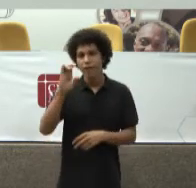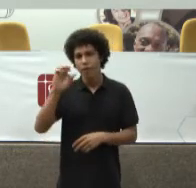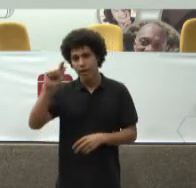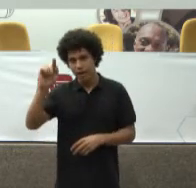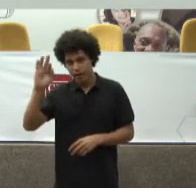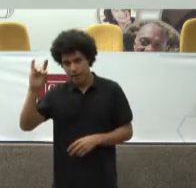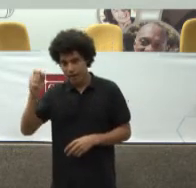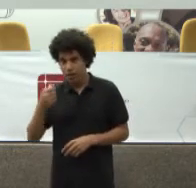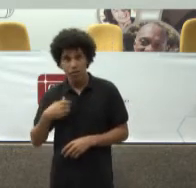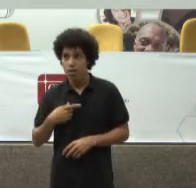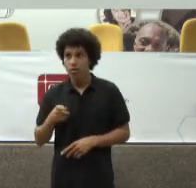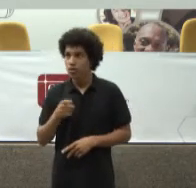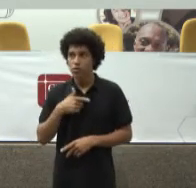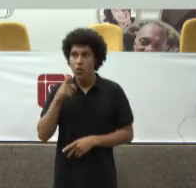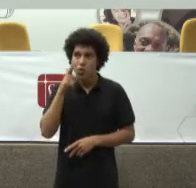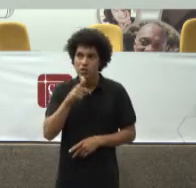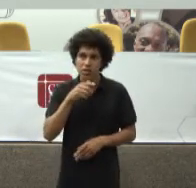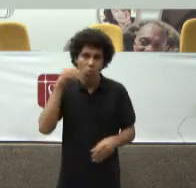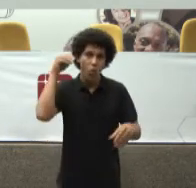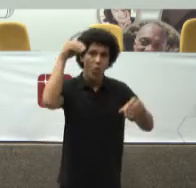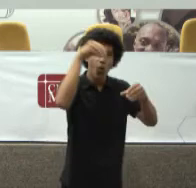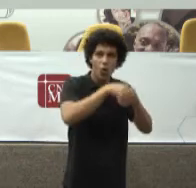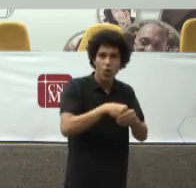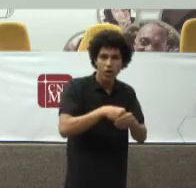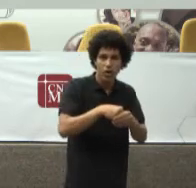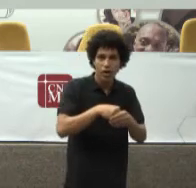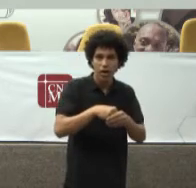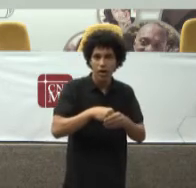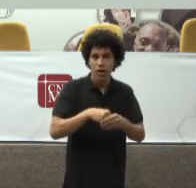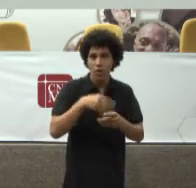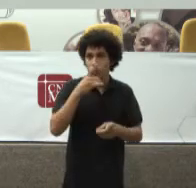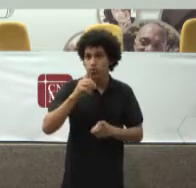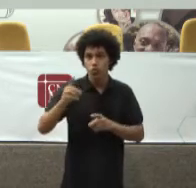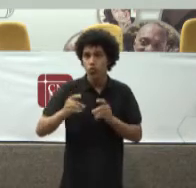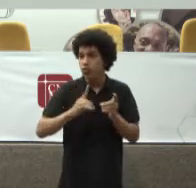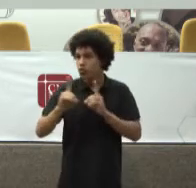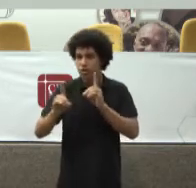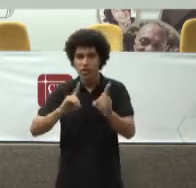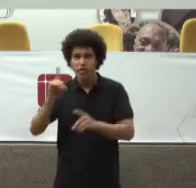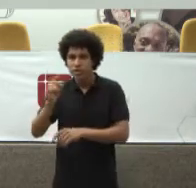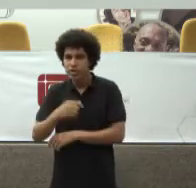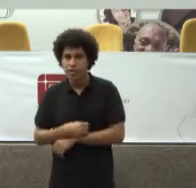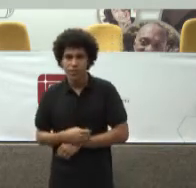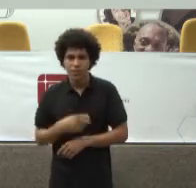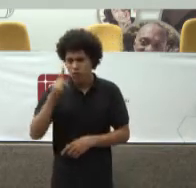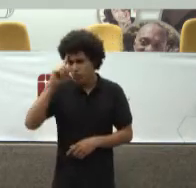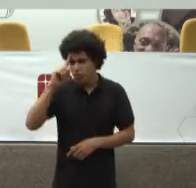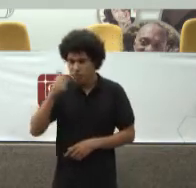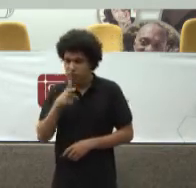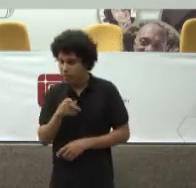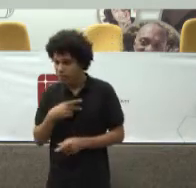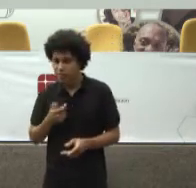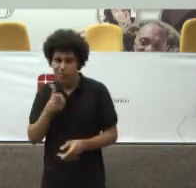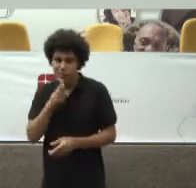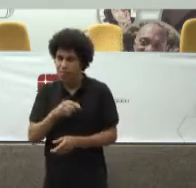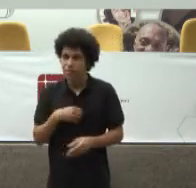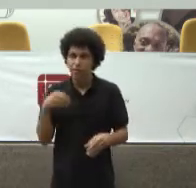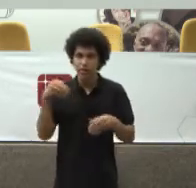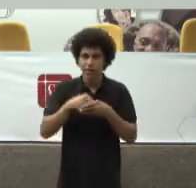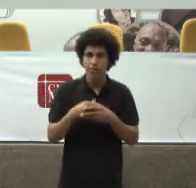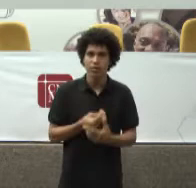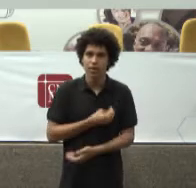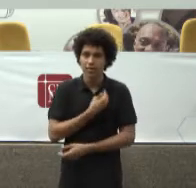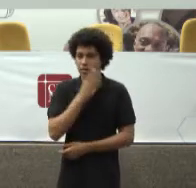Colocar no cotidiano Da população brasileira A reforma agrária Tal qual Pensada pelo Constituinte E estabelecida Na